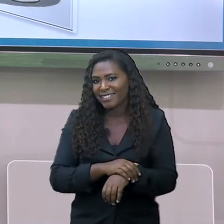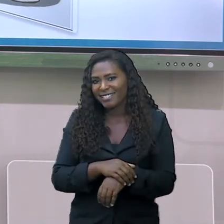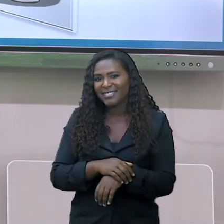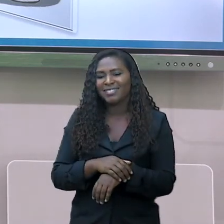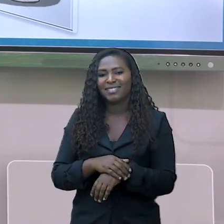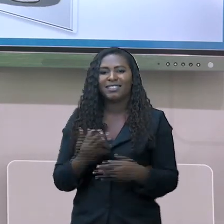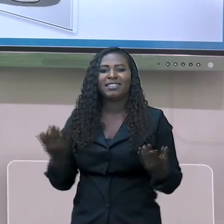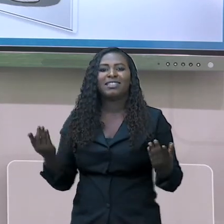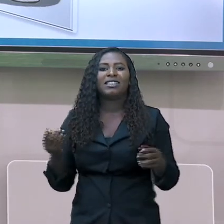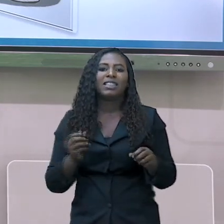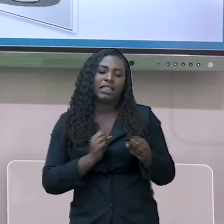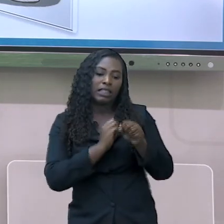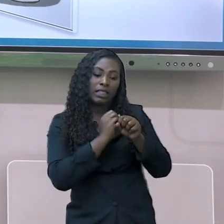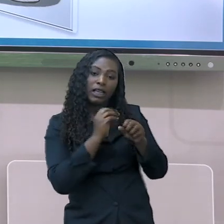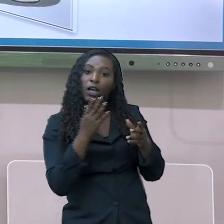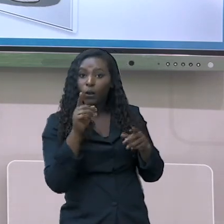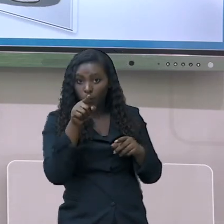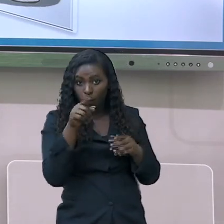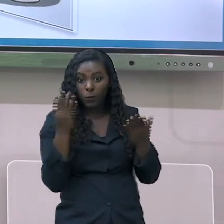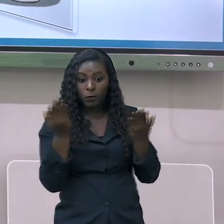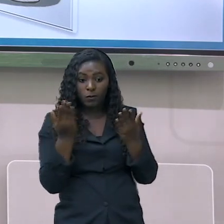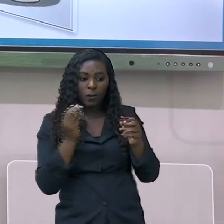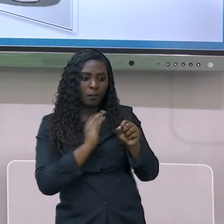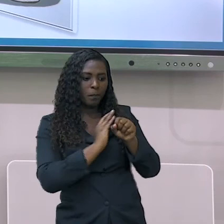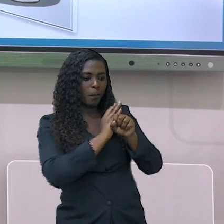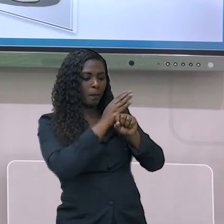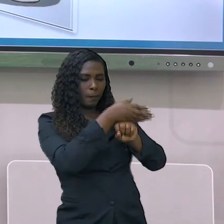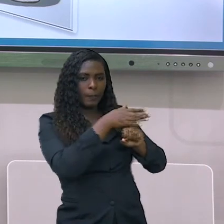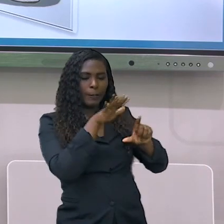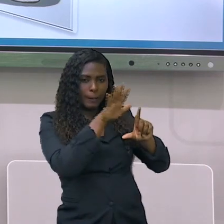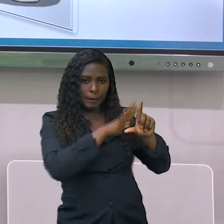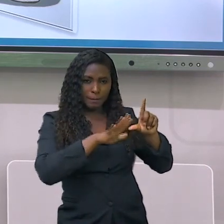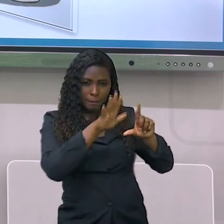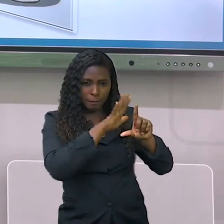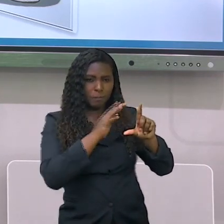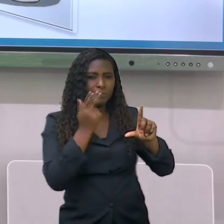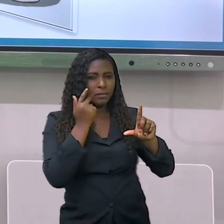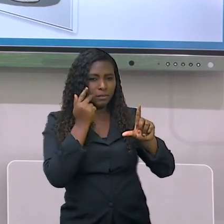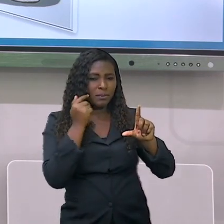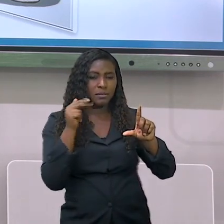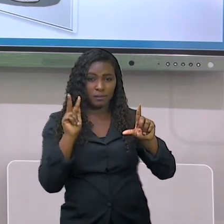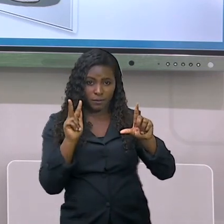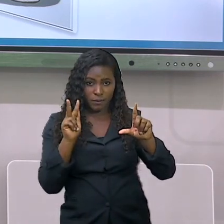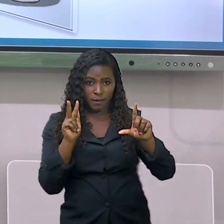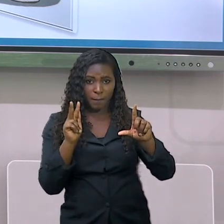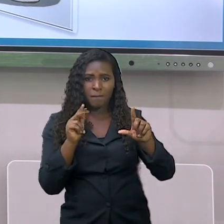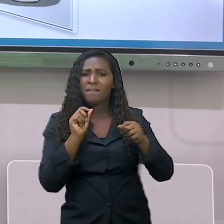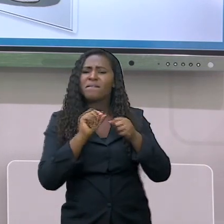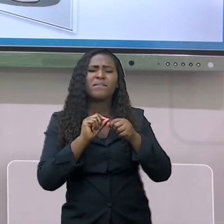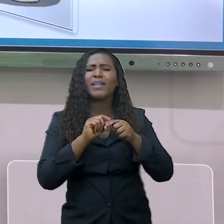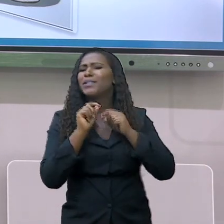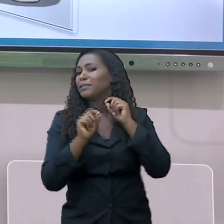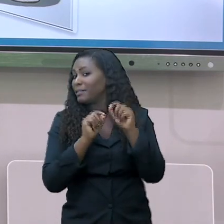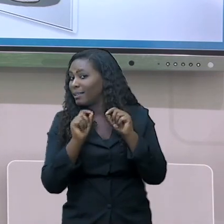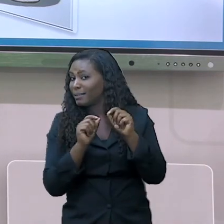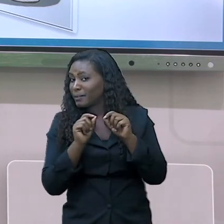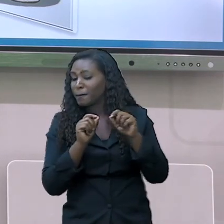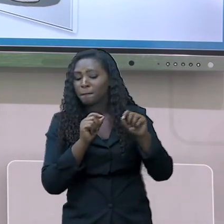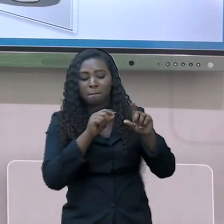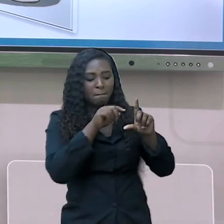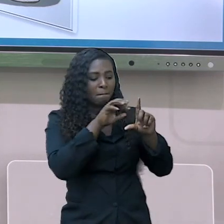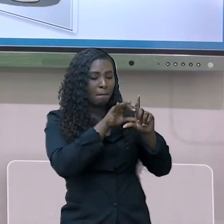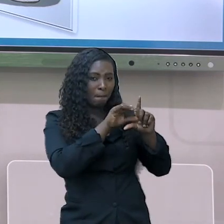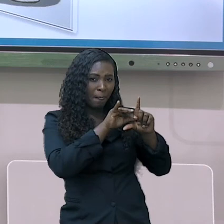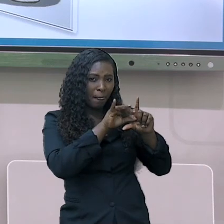Entre, né? Agora você vai entrar na nossa plataforma SMEDGV. Pra isso é muito fácil. Basta